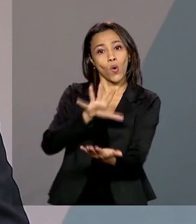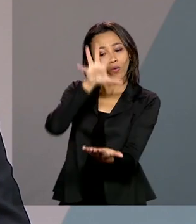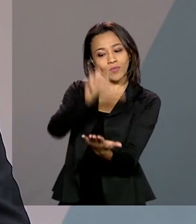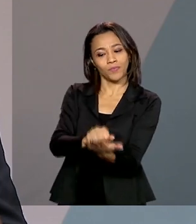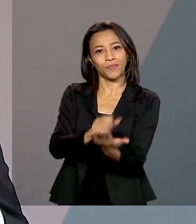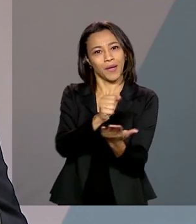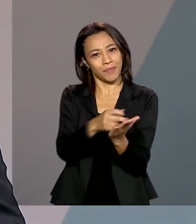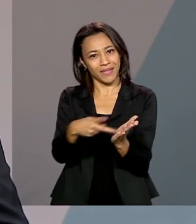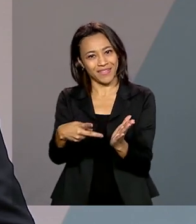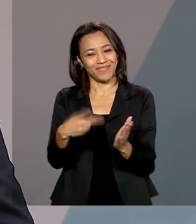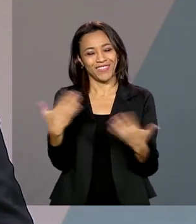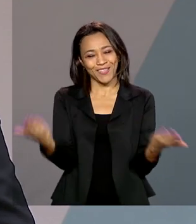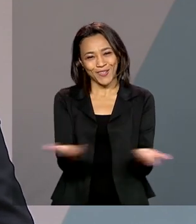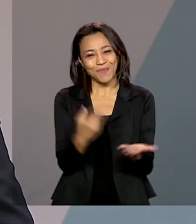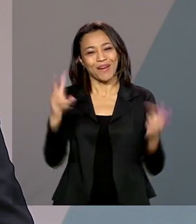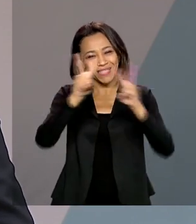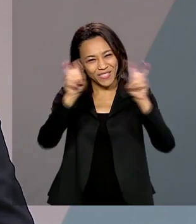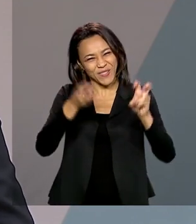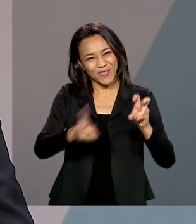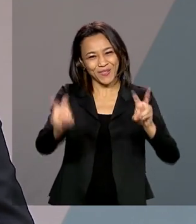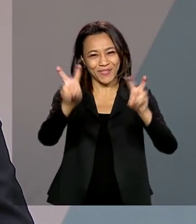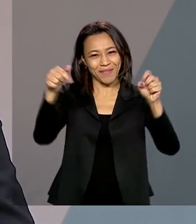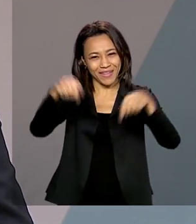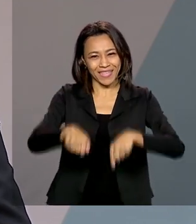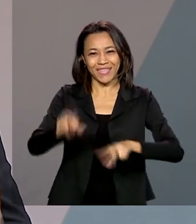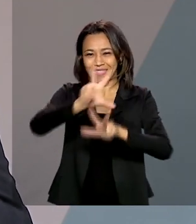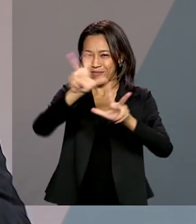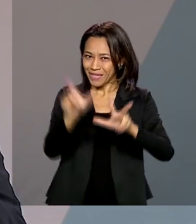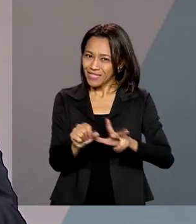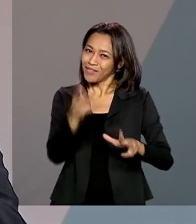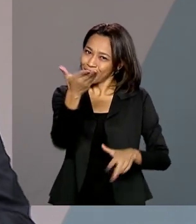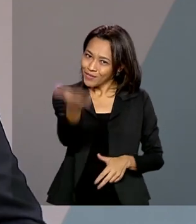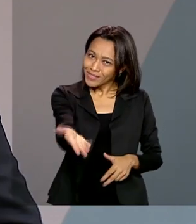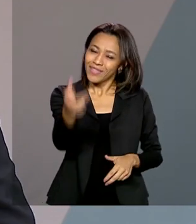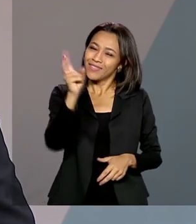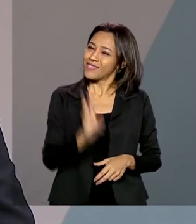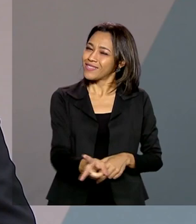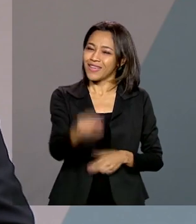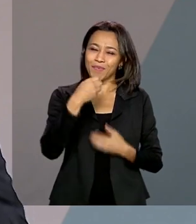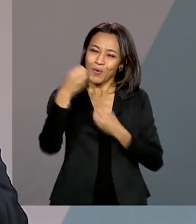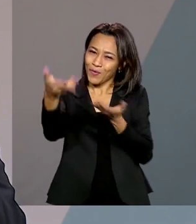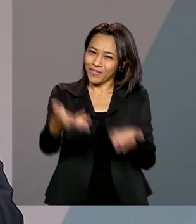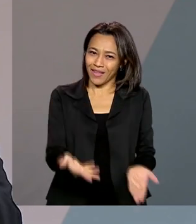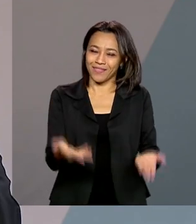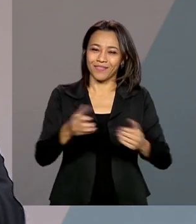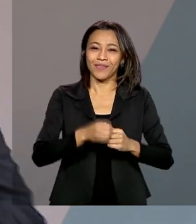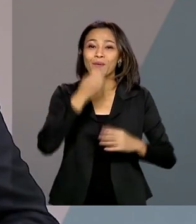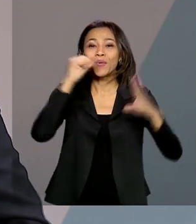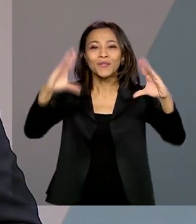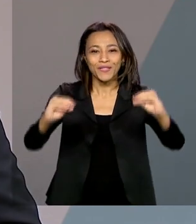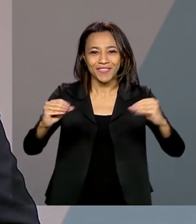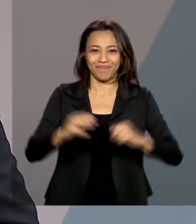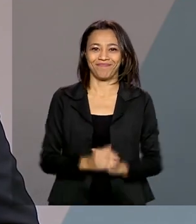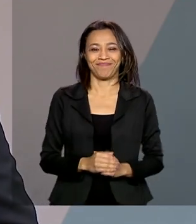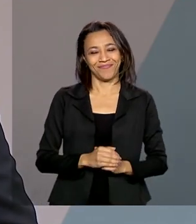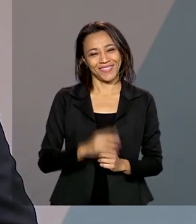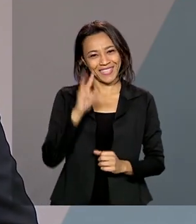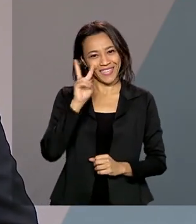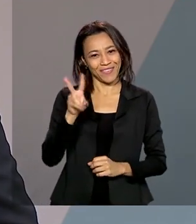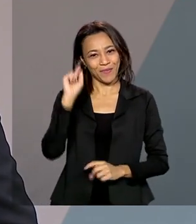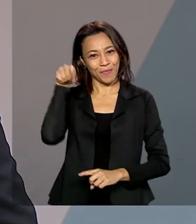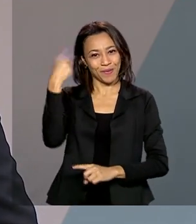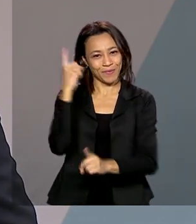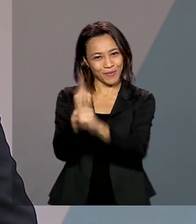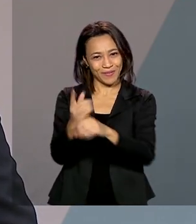ABC Play. E o Brasil continua em pauta aqui na TV Brasil e você é sempre o nosso convidado. Boa noite e até o nosso